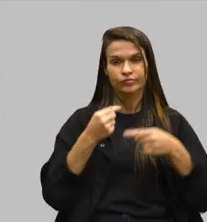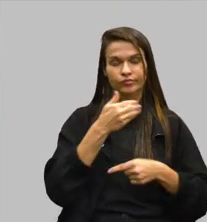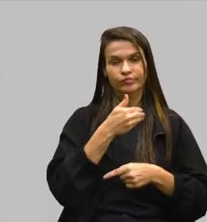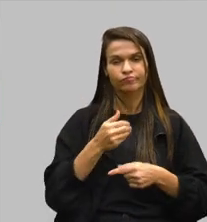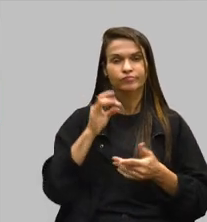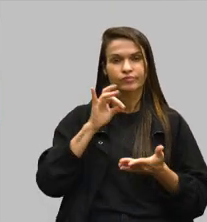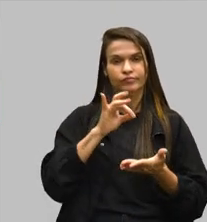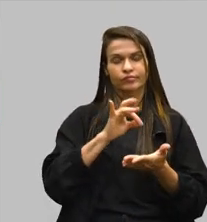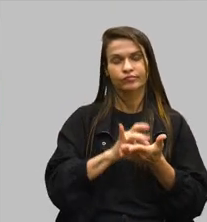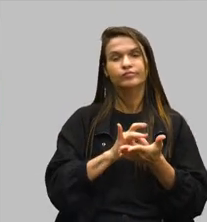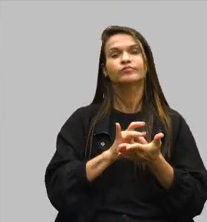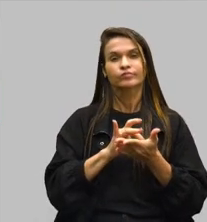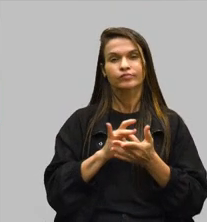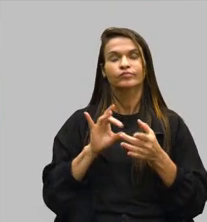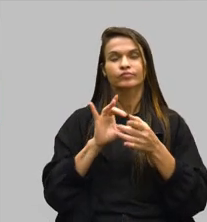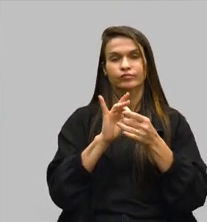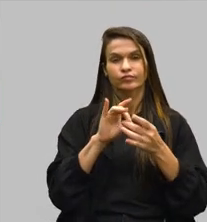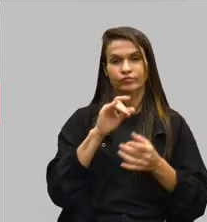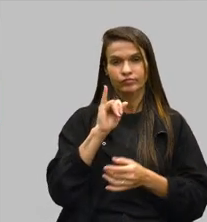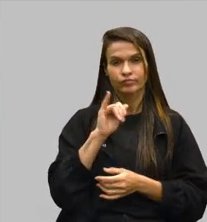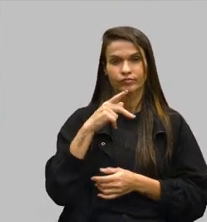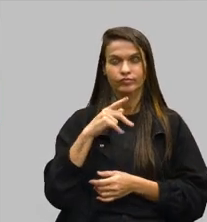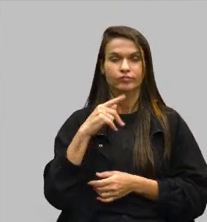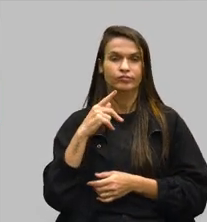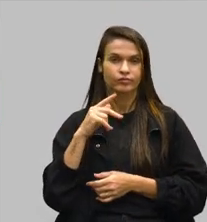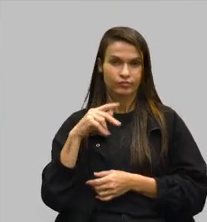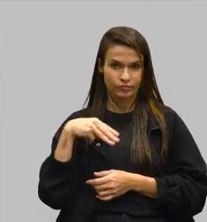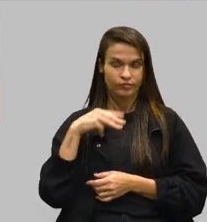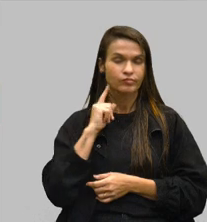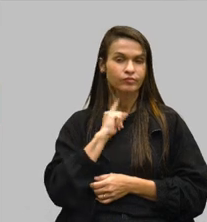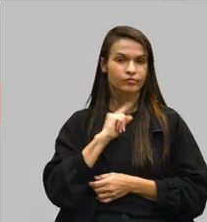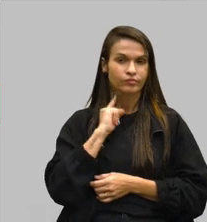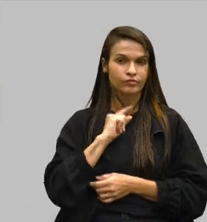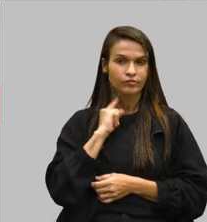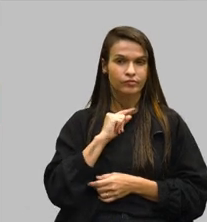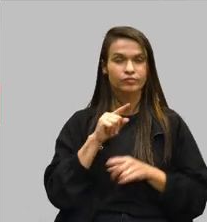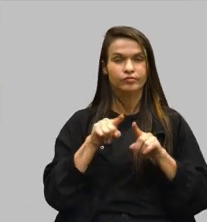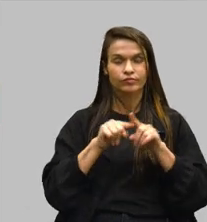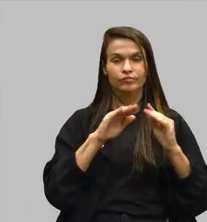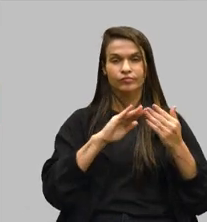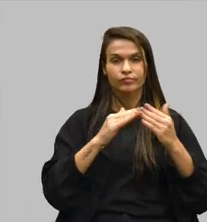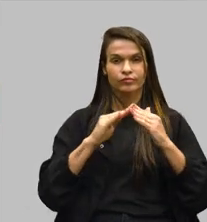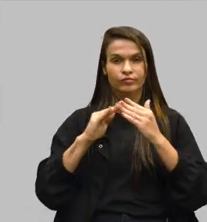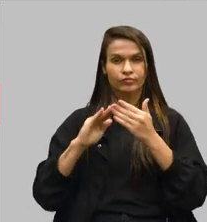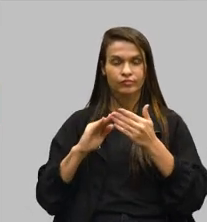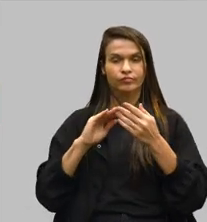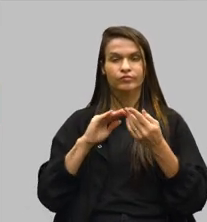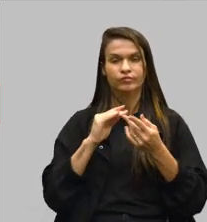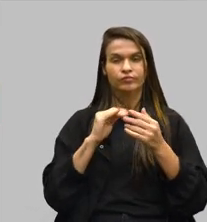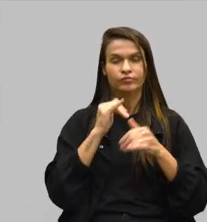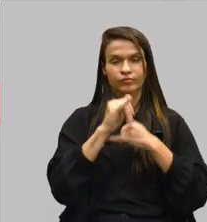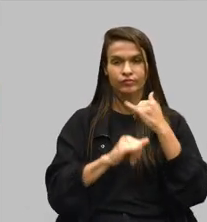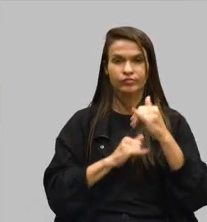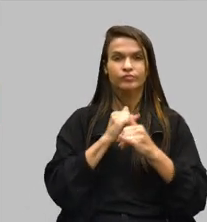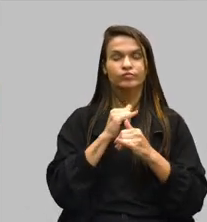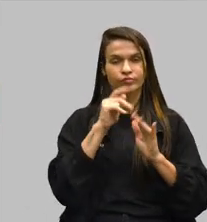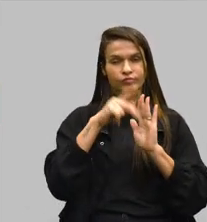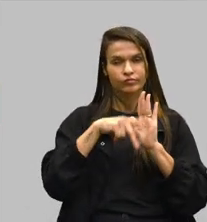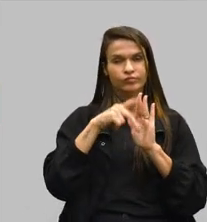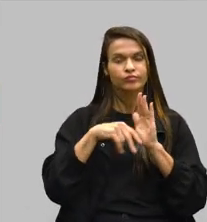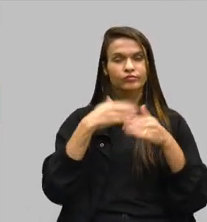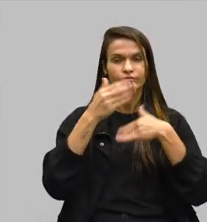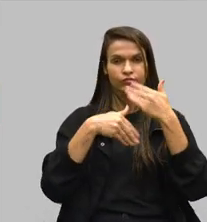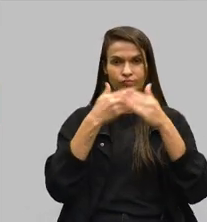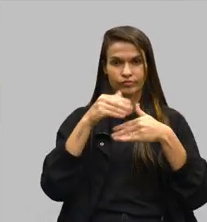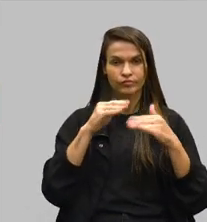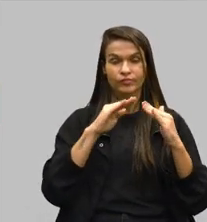efetivadas através do IPM Minas. O Favela 3D, Favela Digital Digna e Desenvolvida, é um projeto piloto que está sendo desenvolvido no